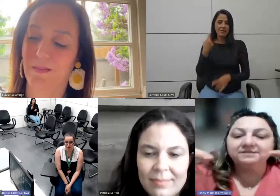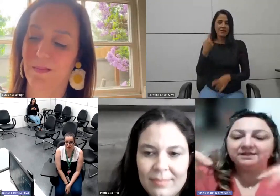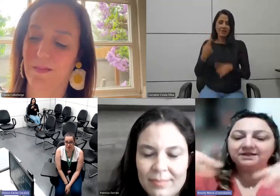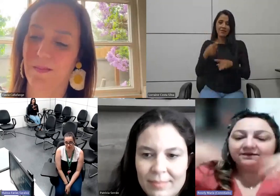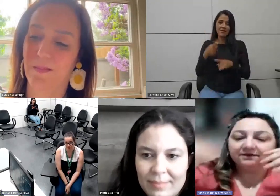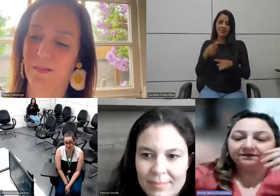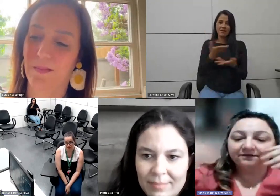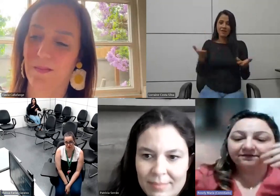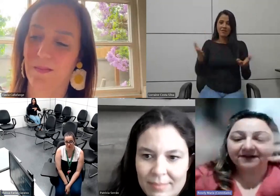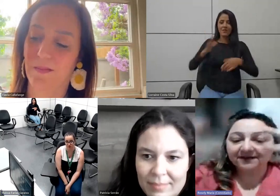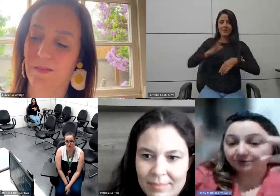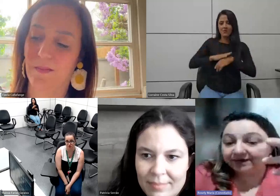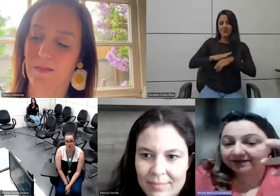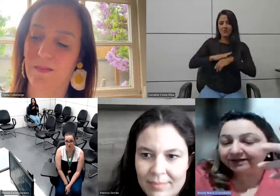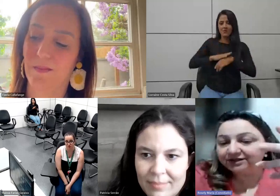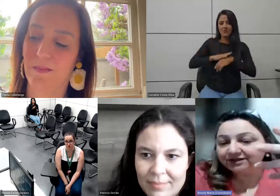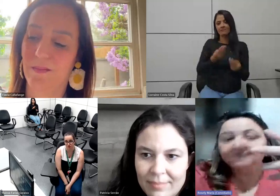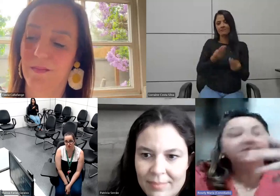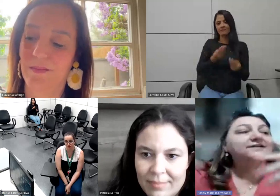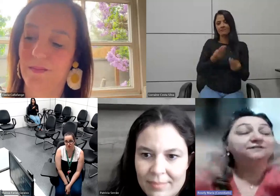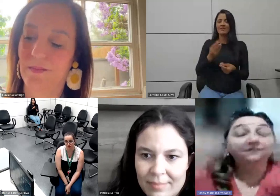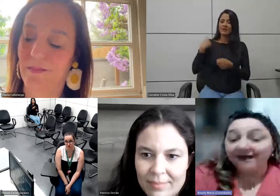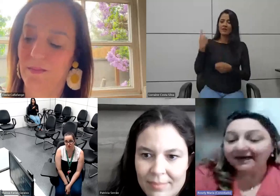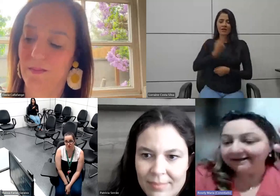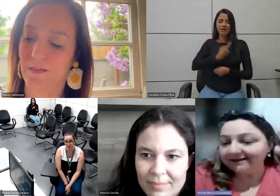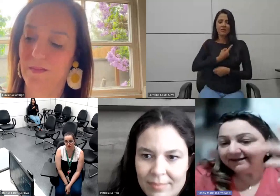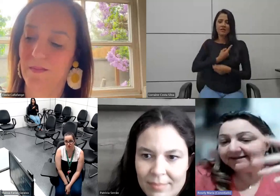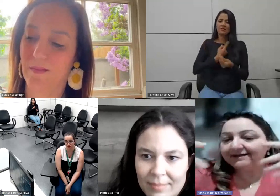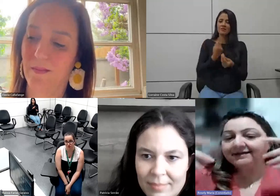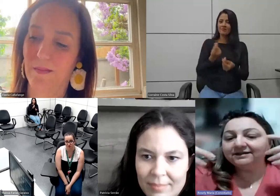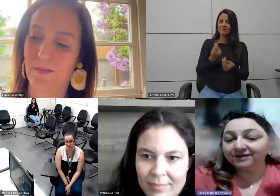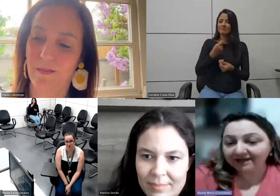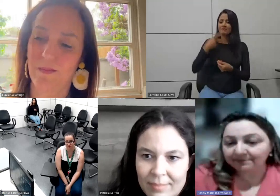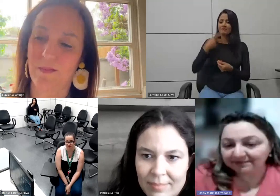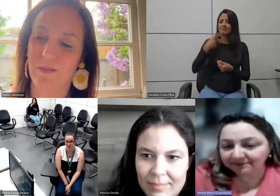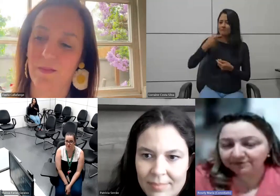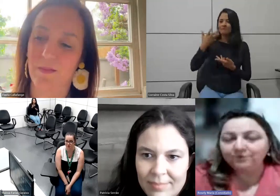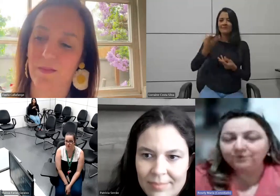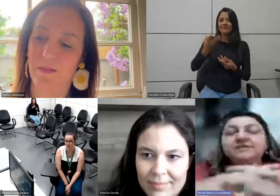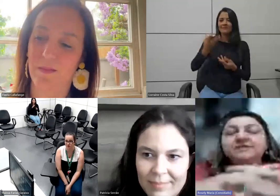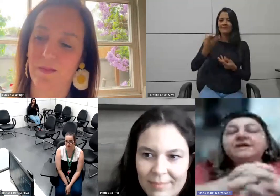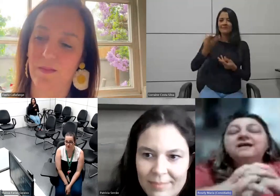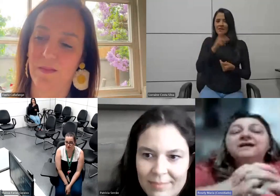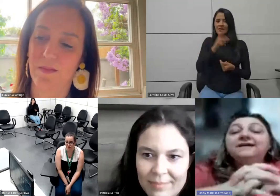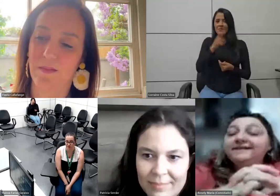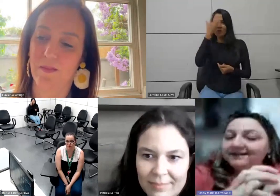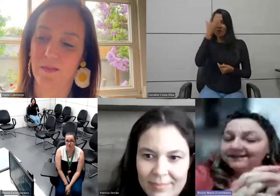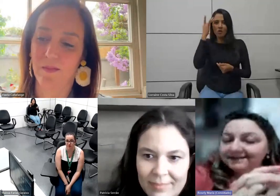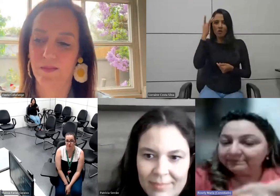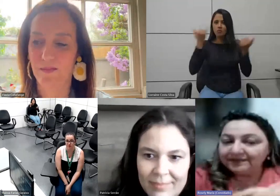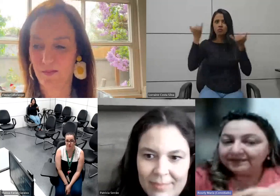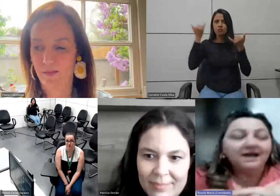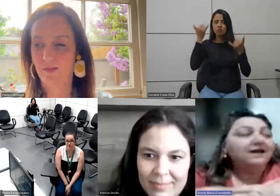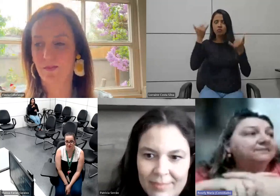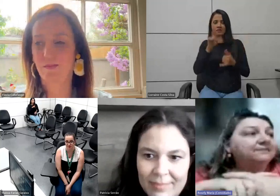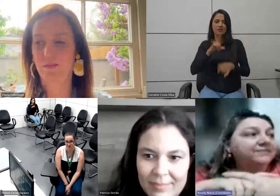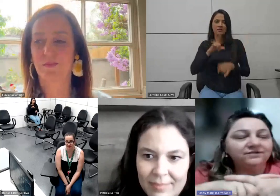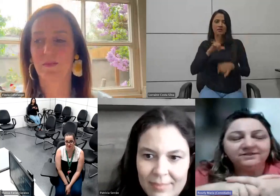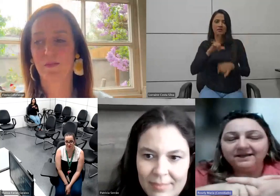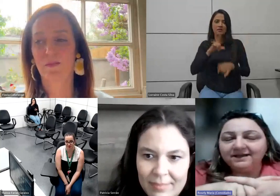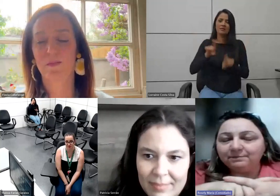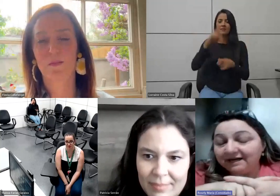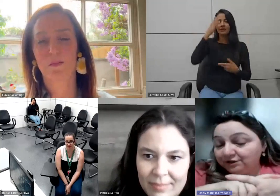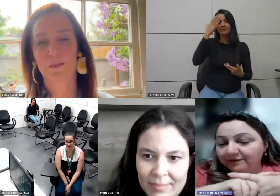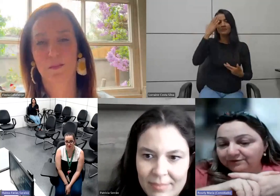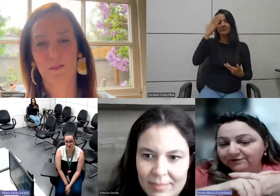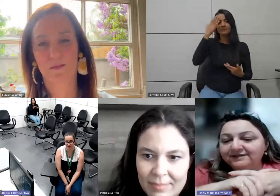oportunidades que faz com que a gente fale e chegue a mais pessoas queria agradecer também a